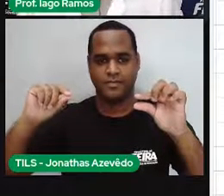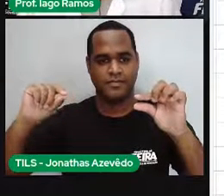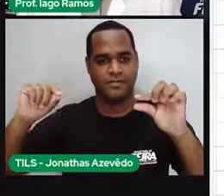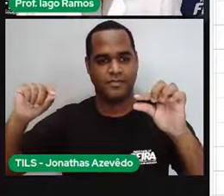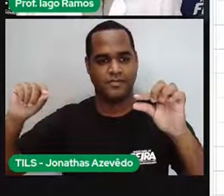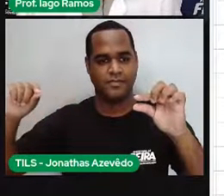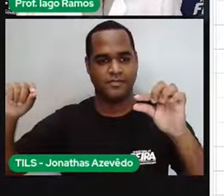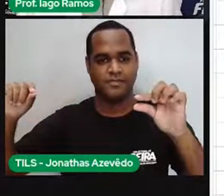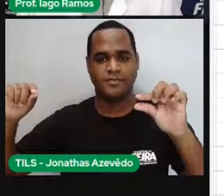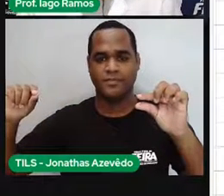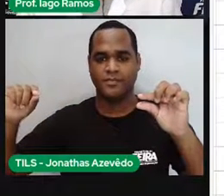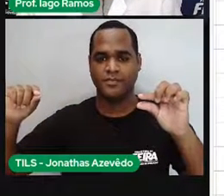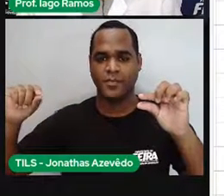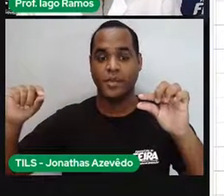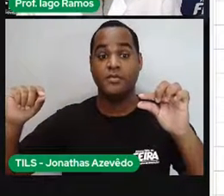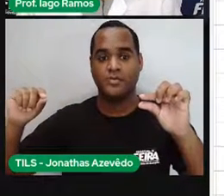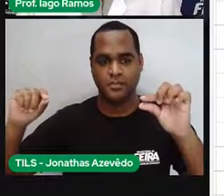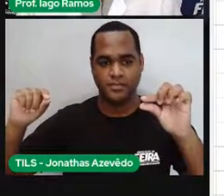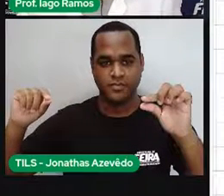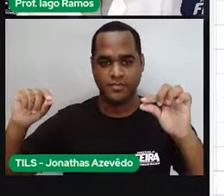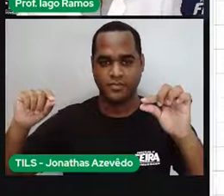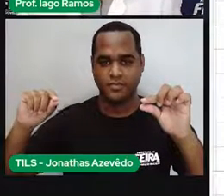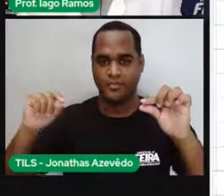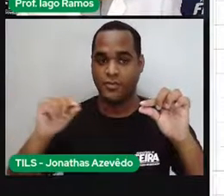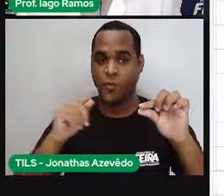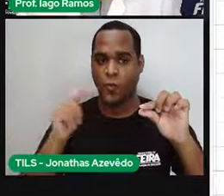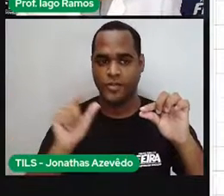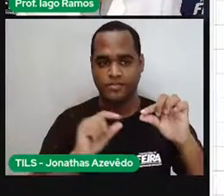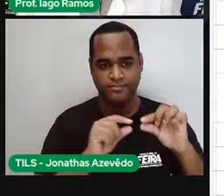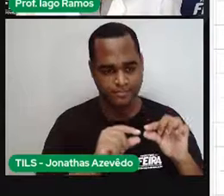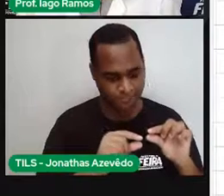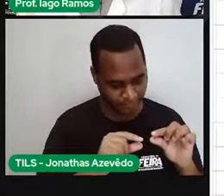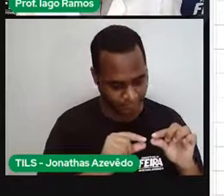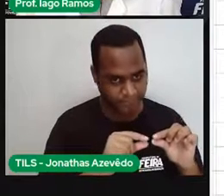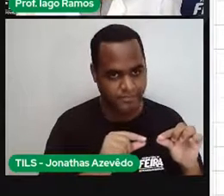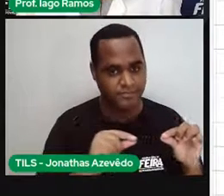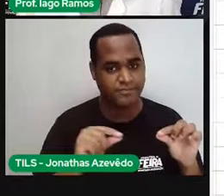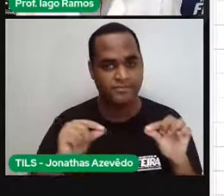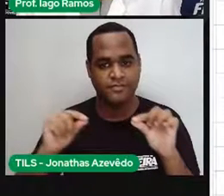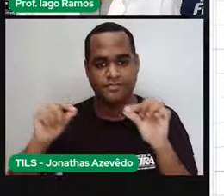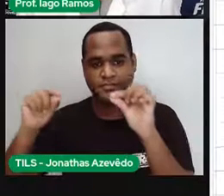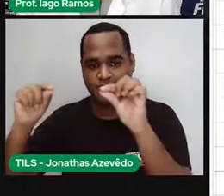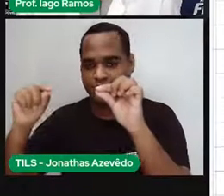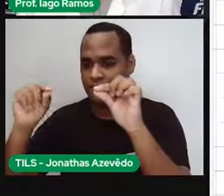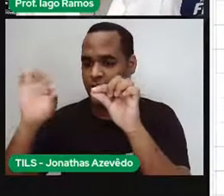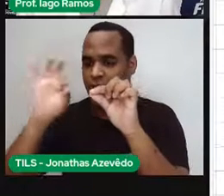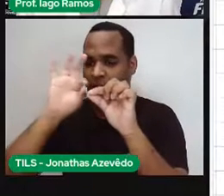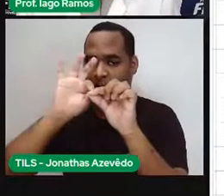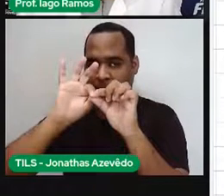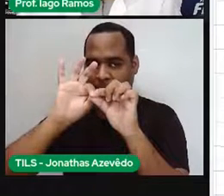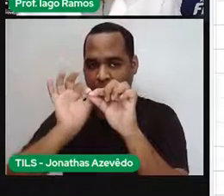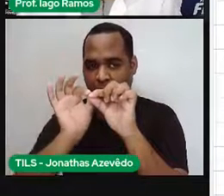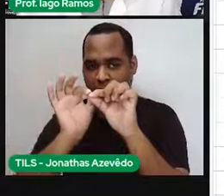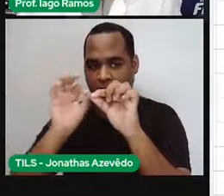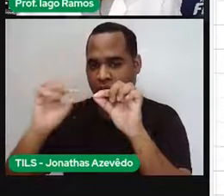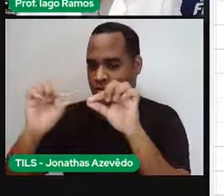Certo? Vou puxar esse outro ladozinho e vou emendar aqui. Emendei.